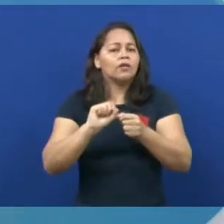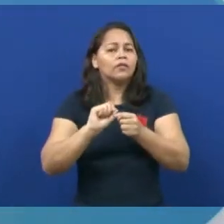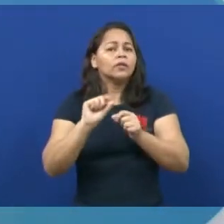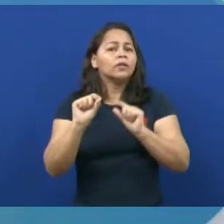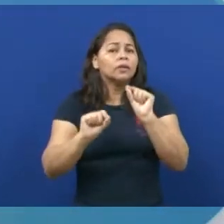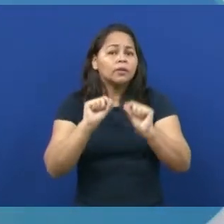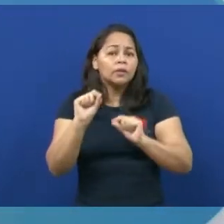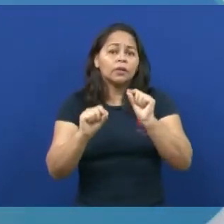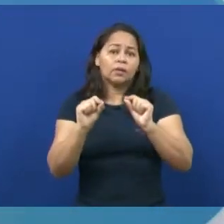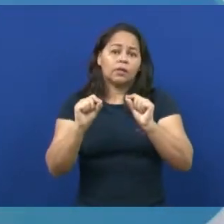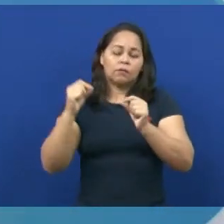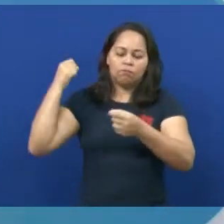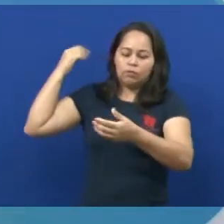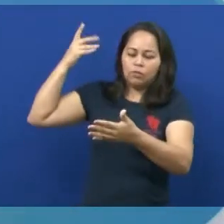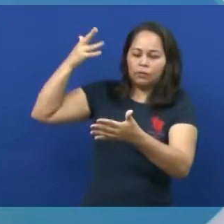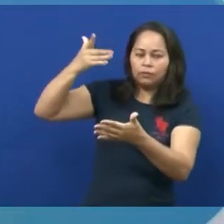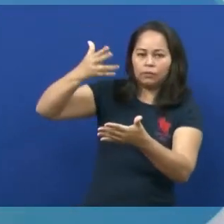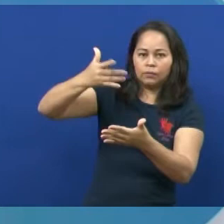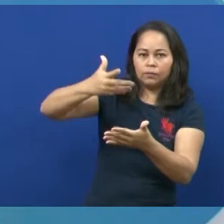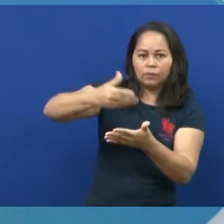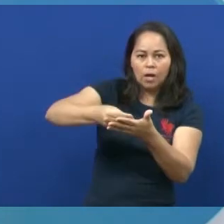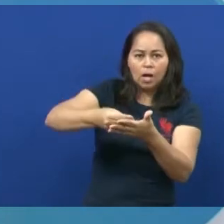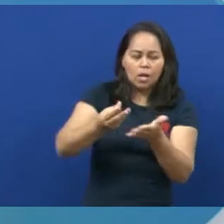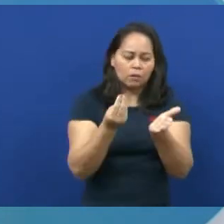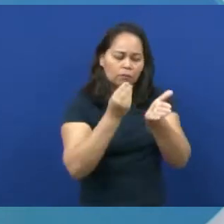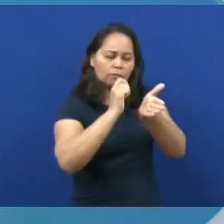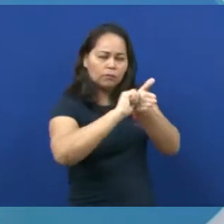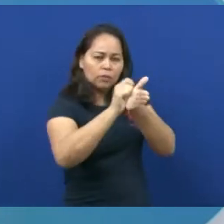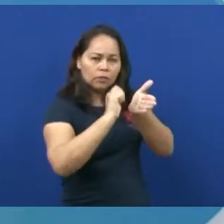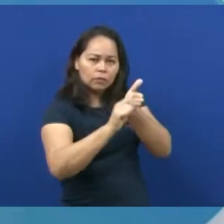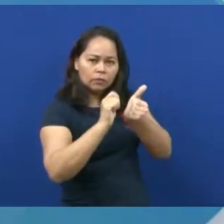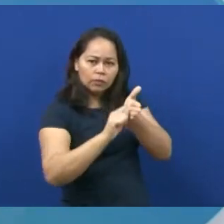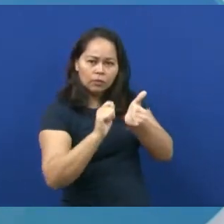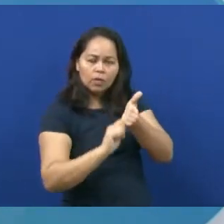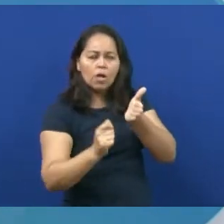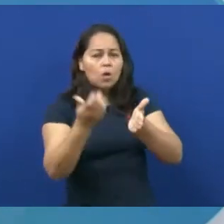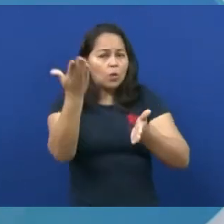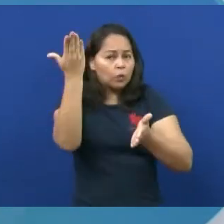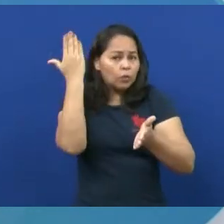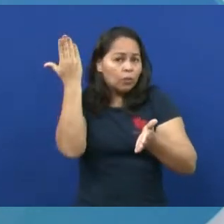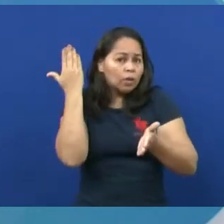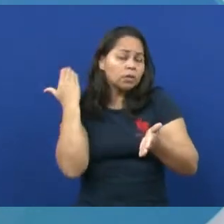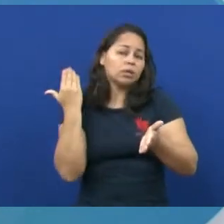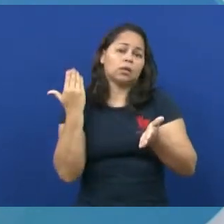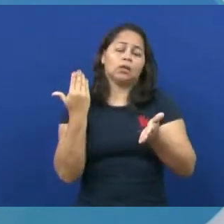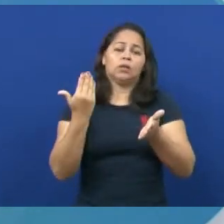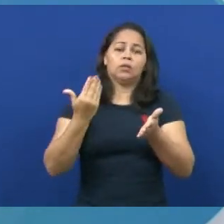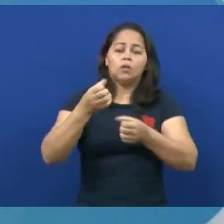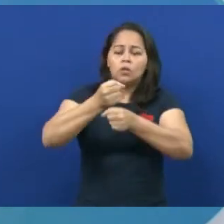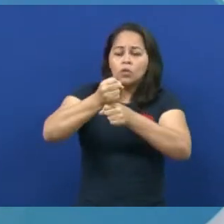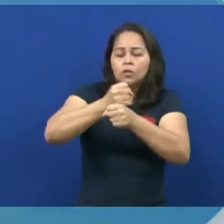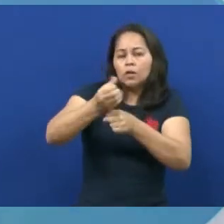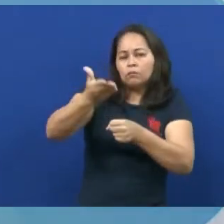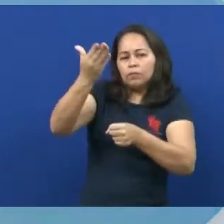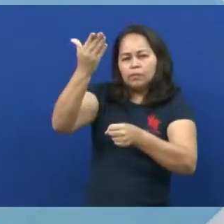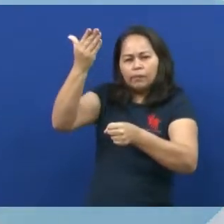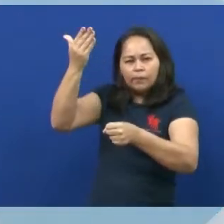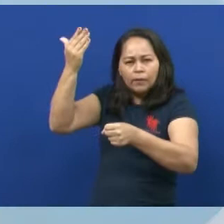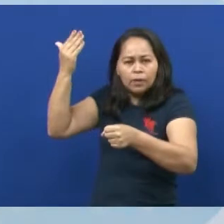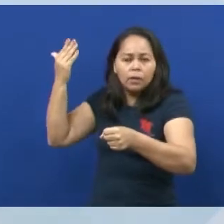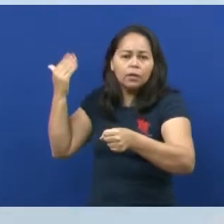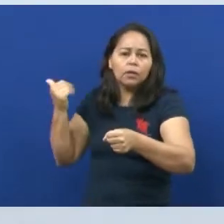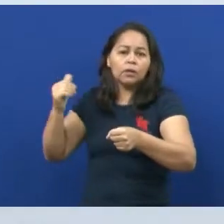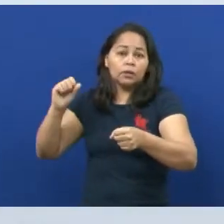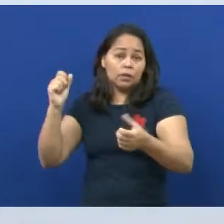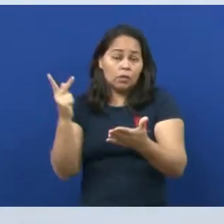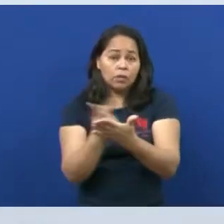base em alguns aspectos, alguns aspectos que eram comuns a certas épocas, alguns acontecimentos que são